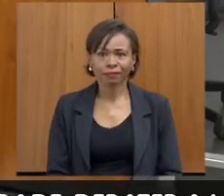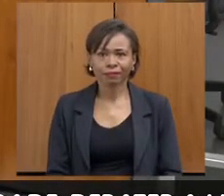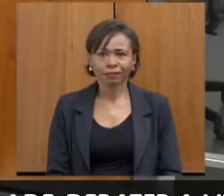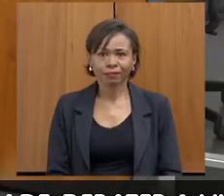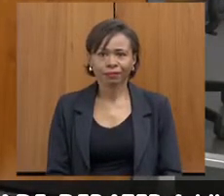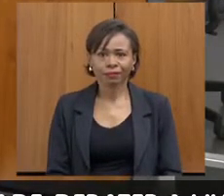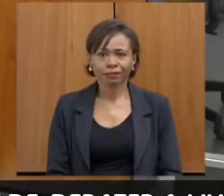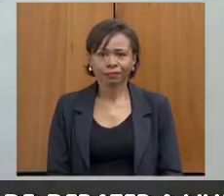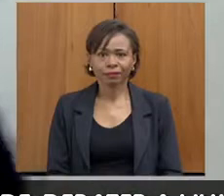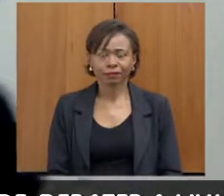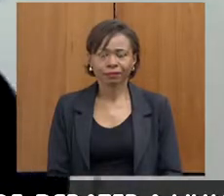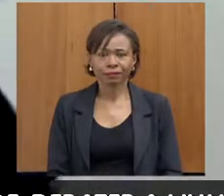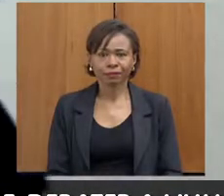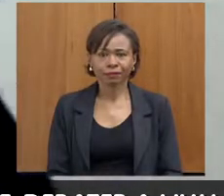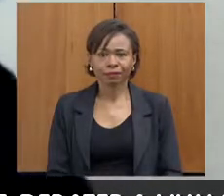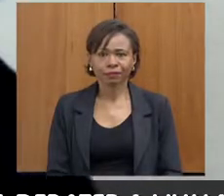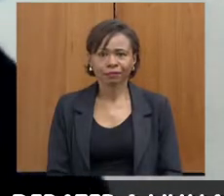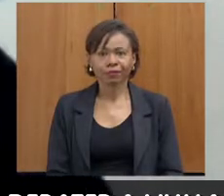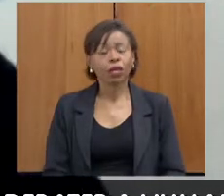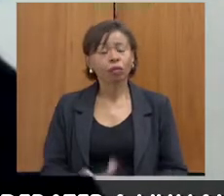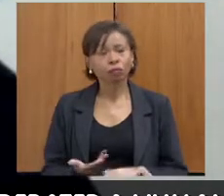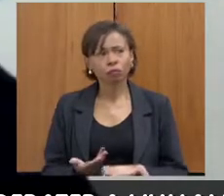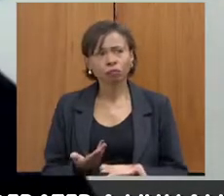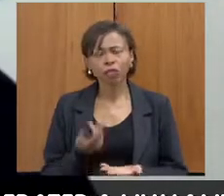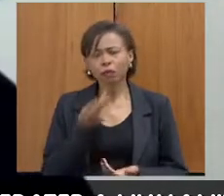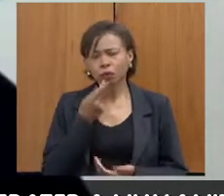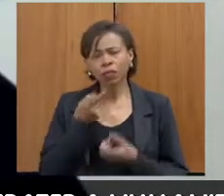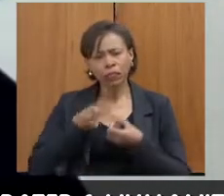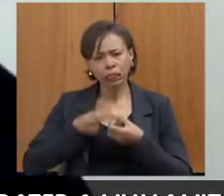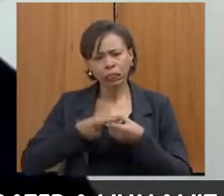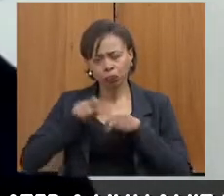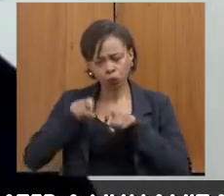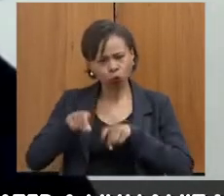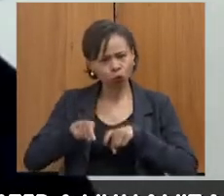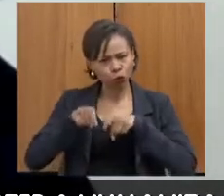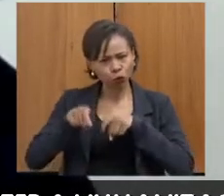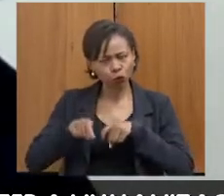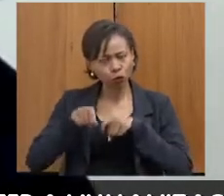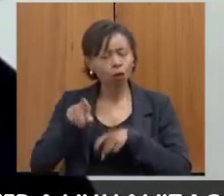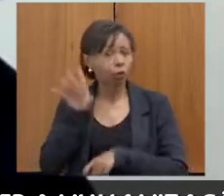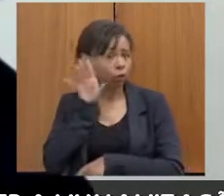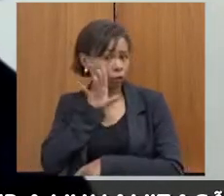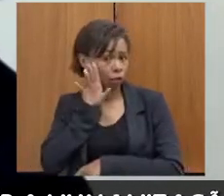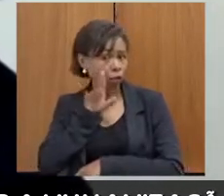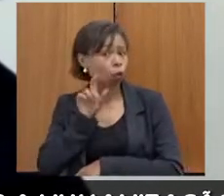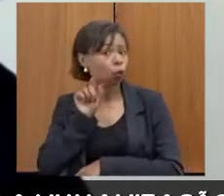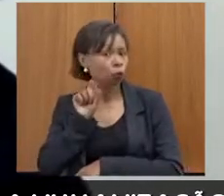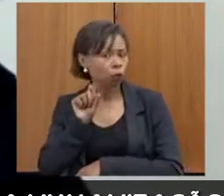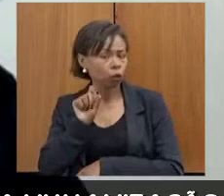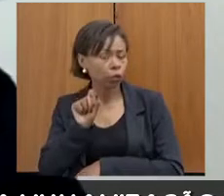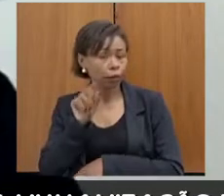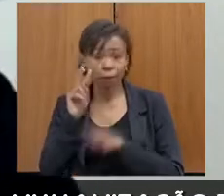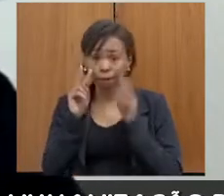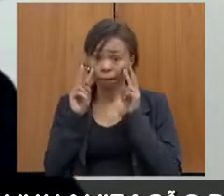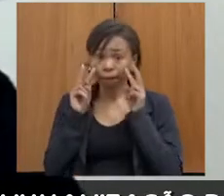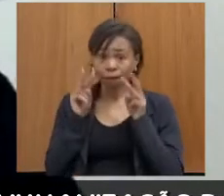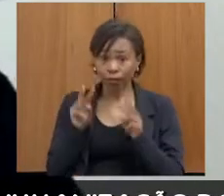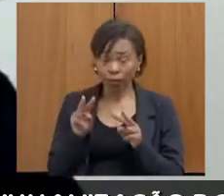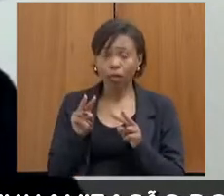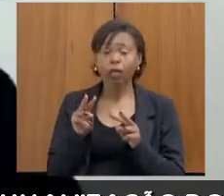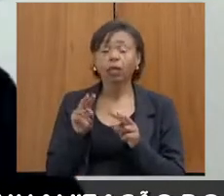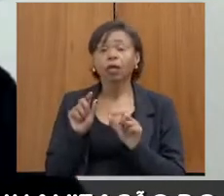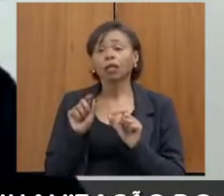Eu creio que quando a gente fala do interior, é muito legal a gente observar que apesar de,